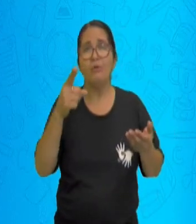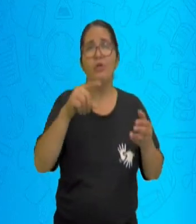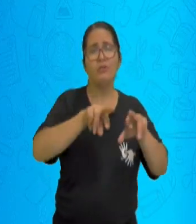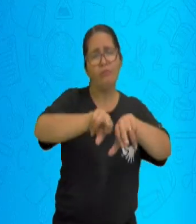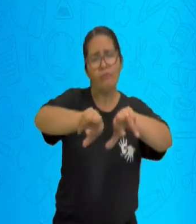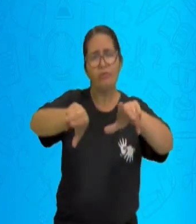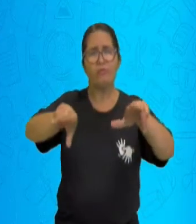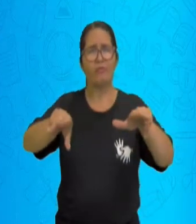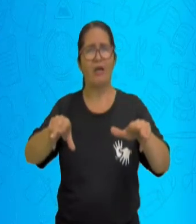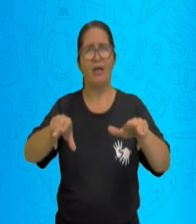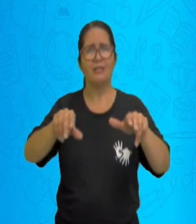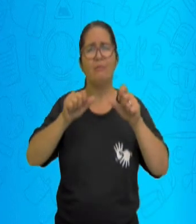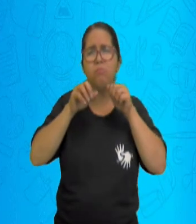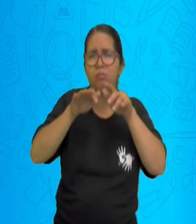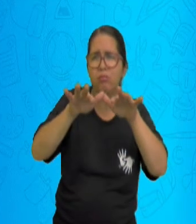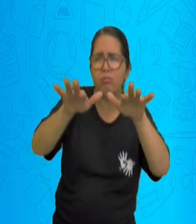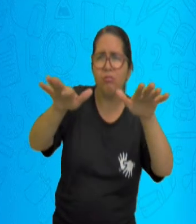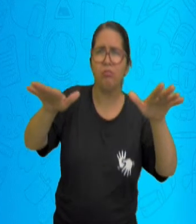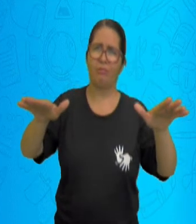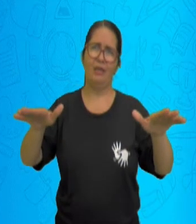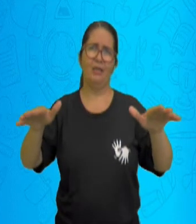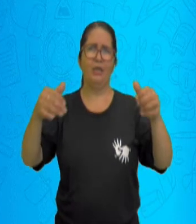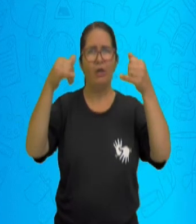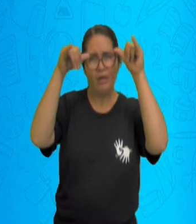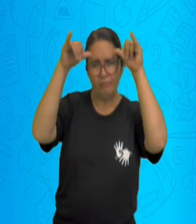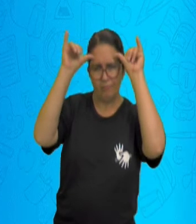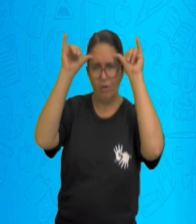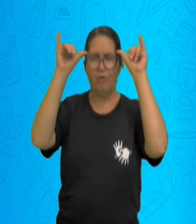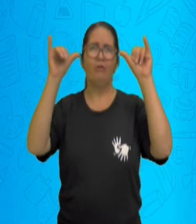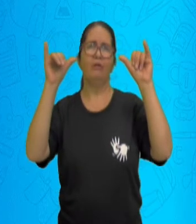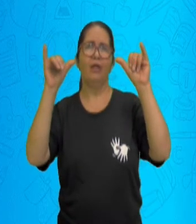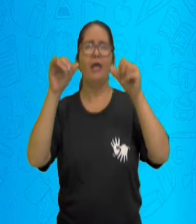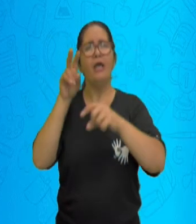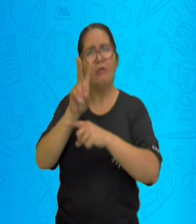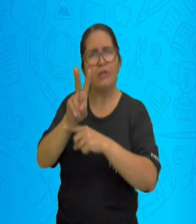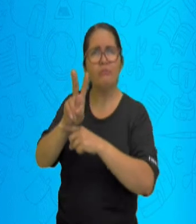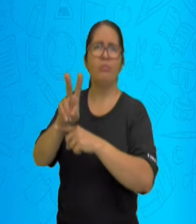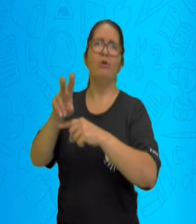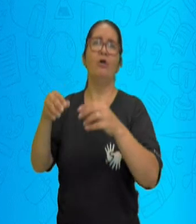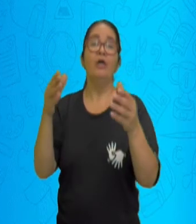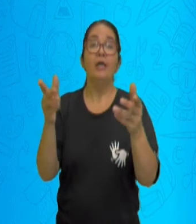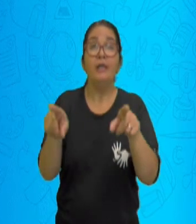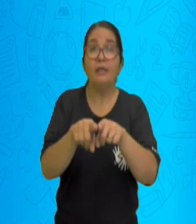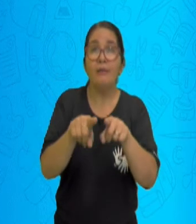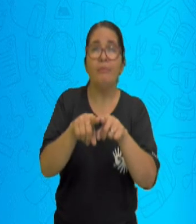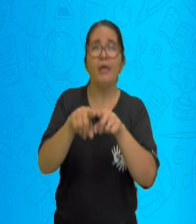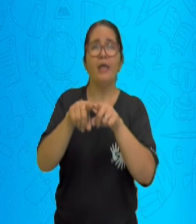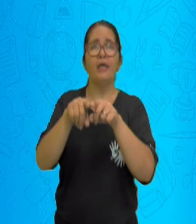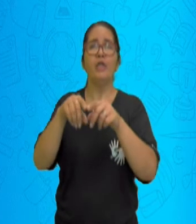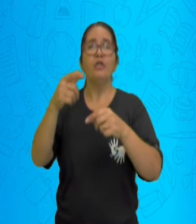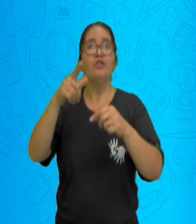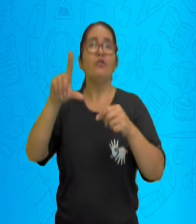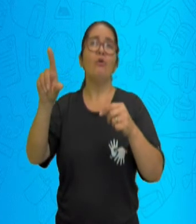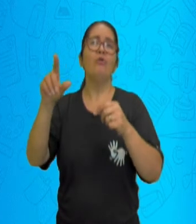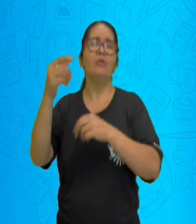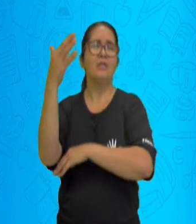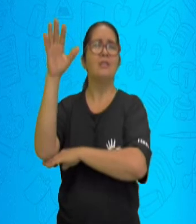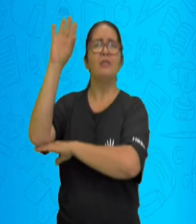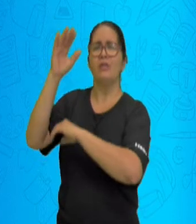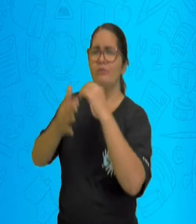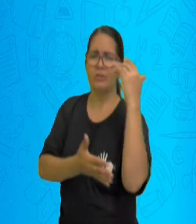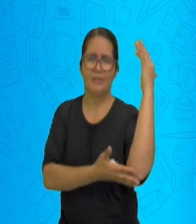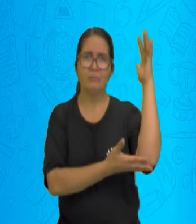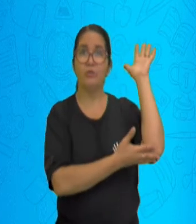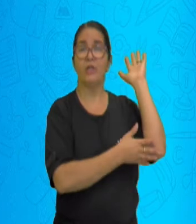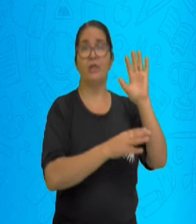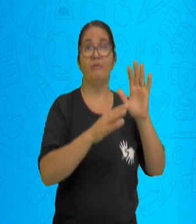Hoje, a colônia alemã no Brasil, fixa mais no sul do Brasil, onde é uma região mais fria. Então, eles mantêm ainda,